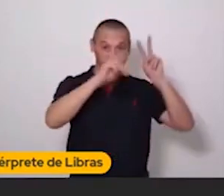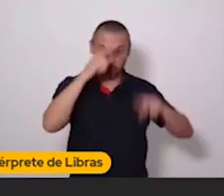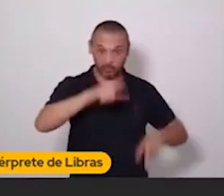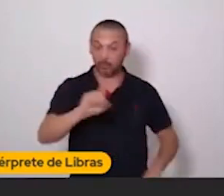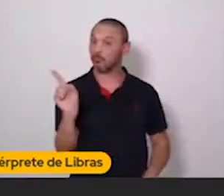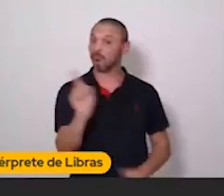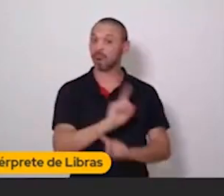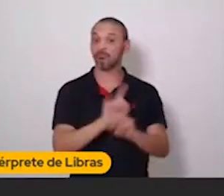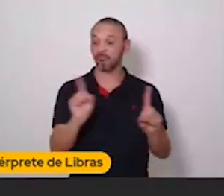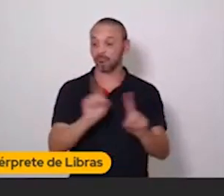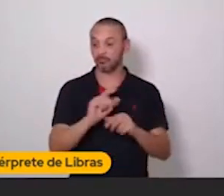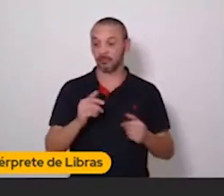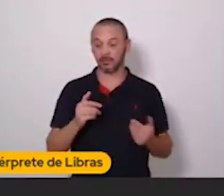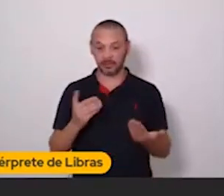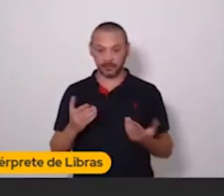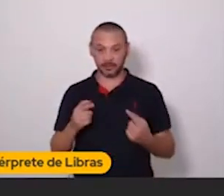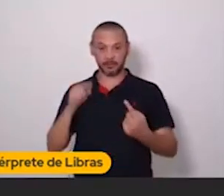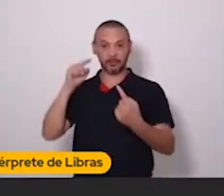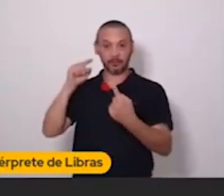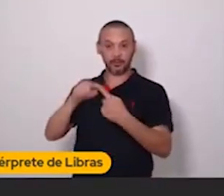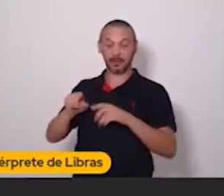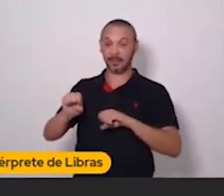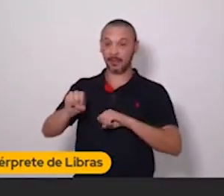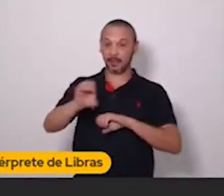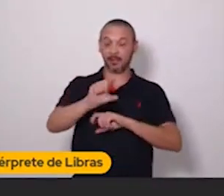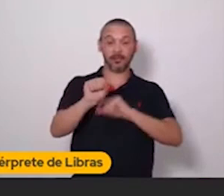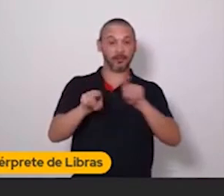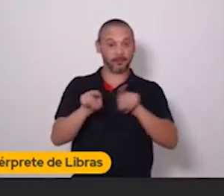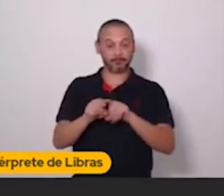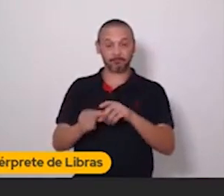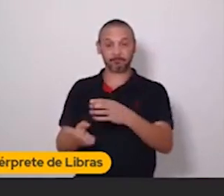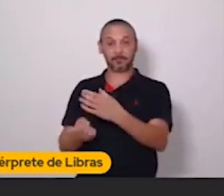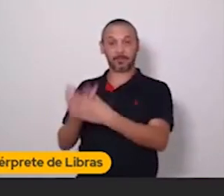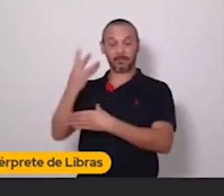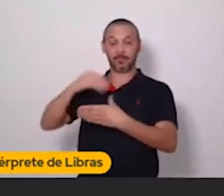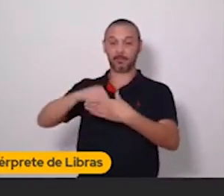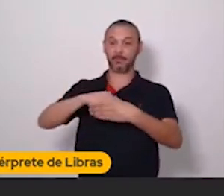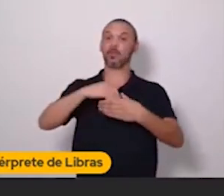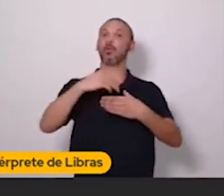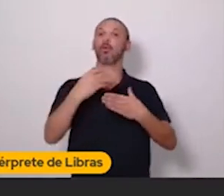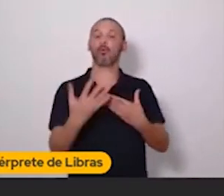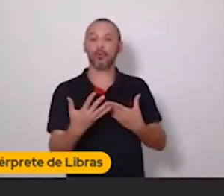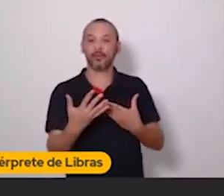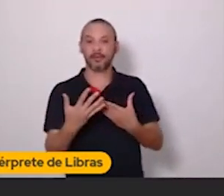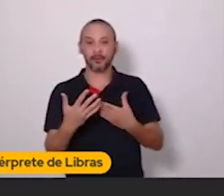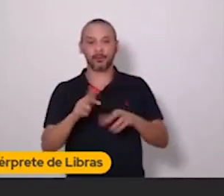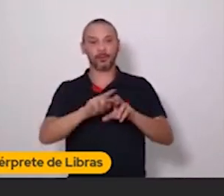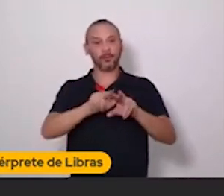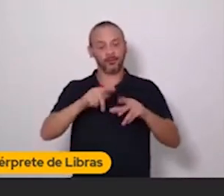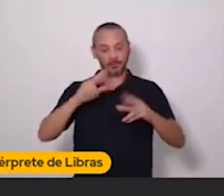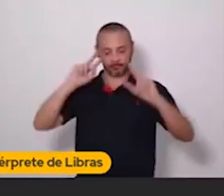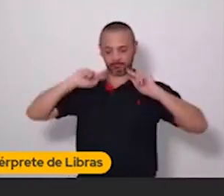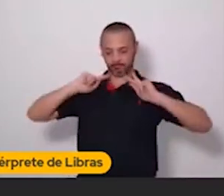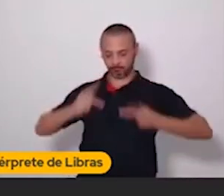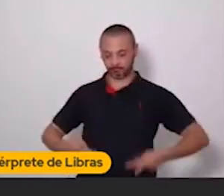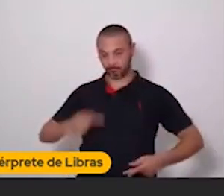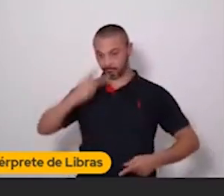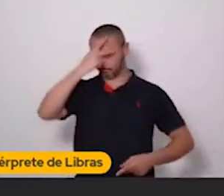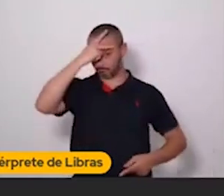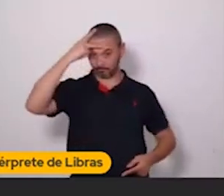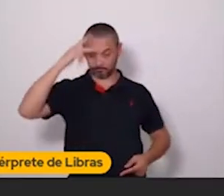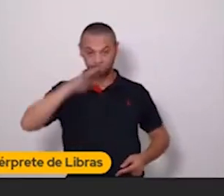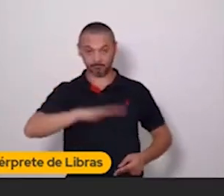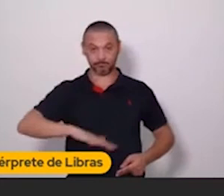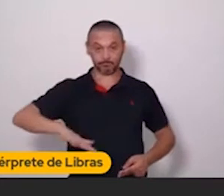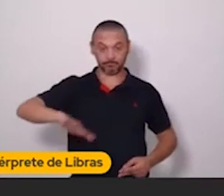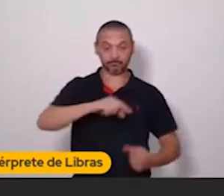diferenciado, que é o motivo dessa aula aqui. Quando você cria um conteúdo que é diferente, um conteúdo humanizado, um conteúdo sobre sua